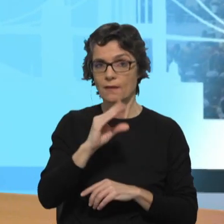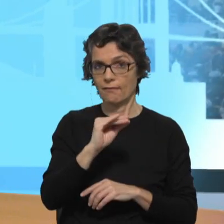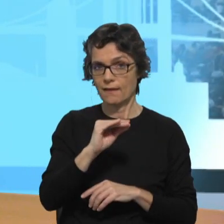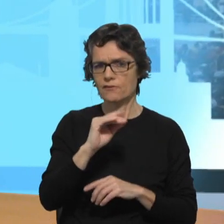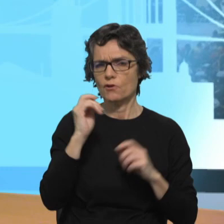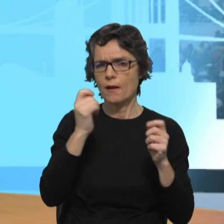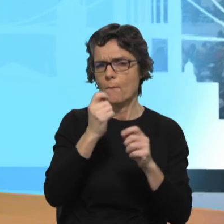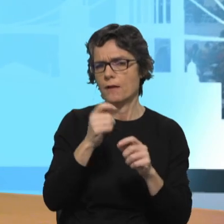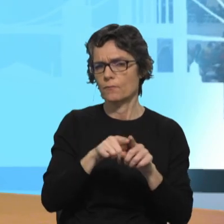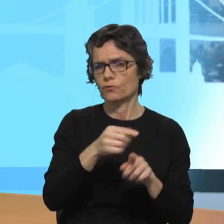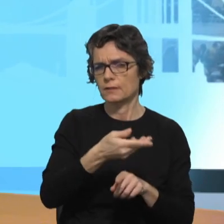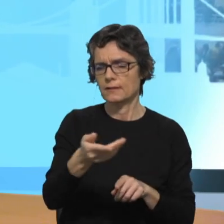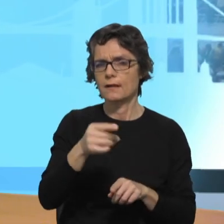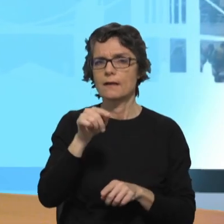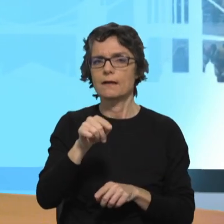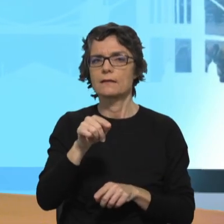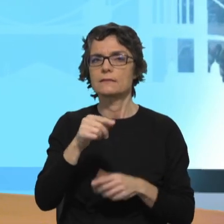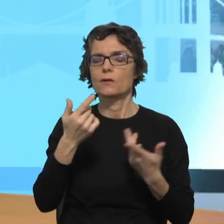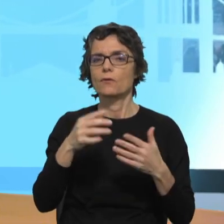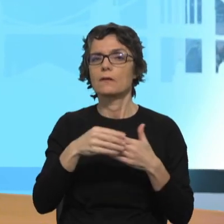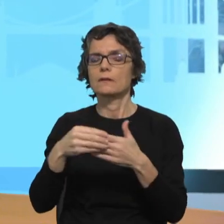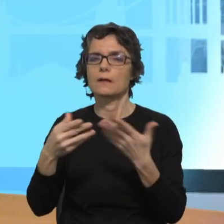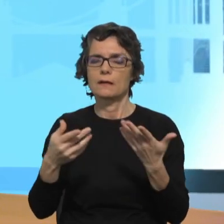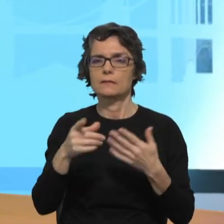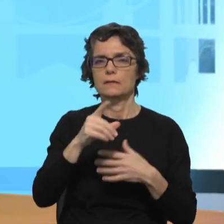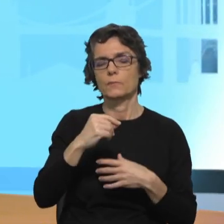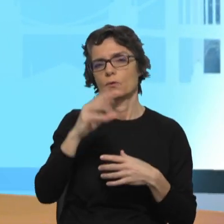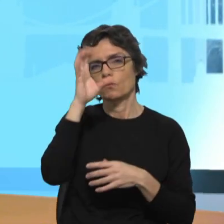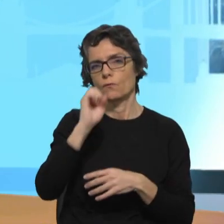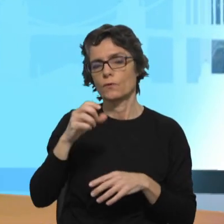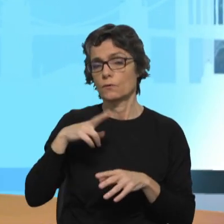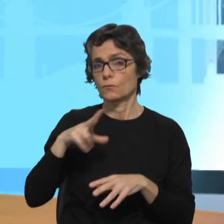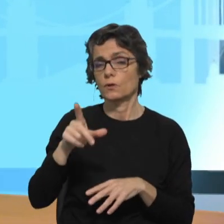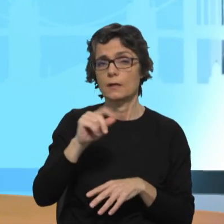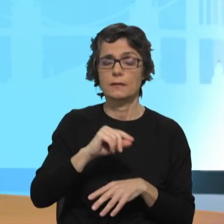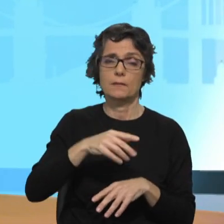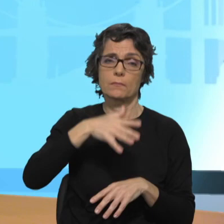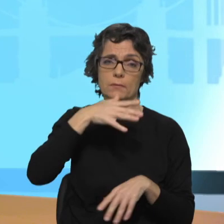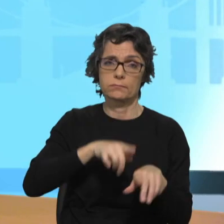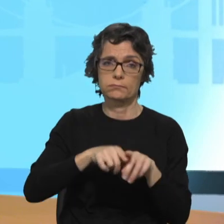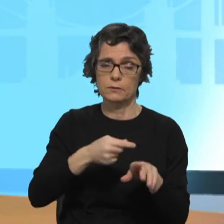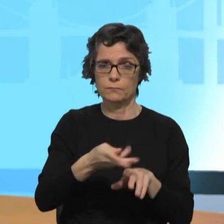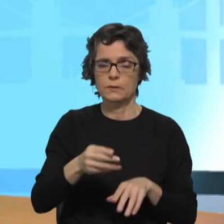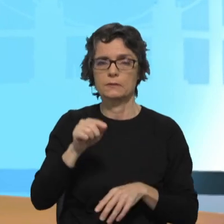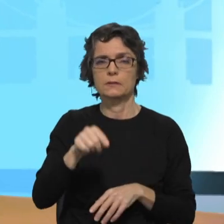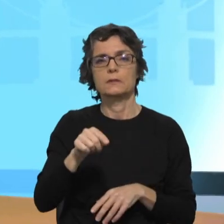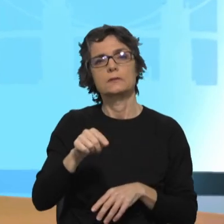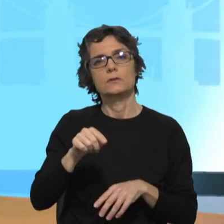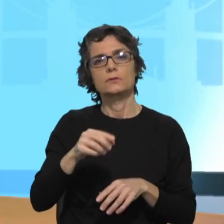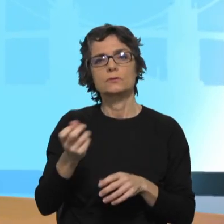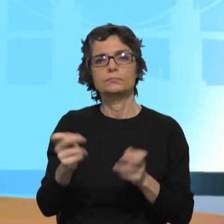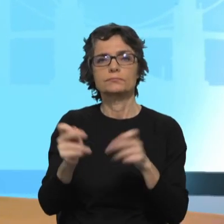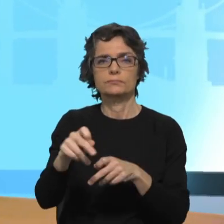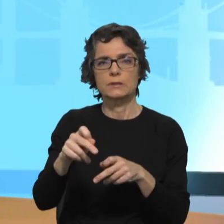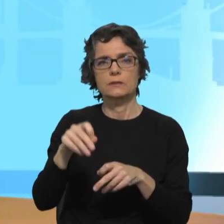portugueses no Parlamento, assim como as lideranças para um governo de Portugal. O momento e as circunstâncias políticas e sociais em que acontecem